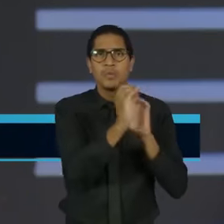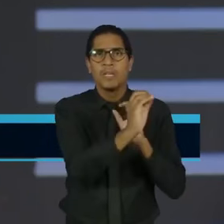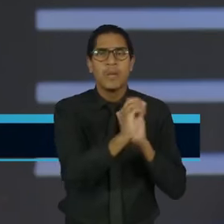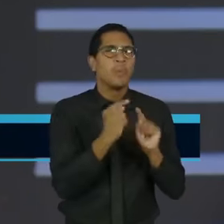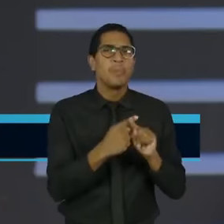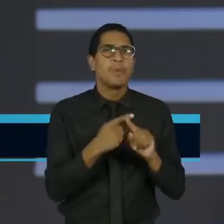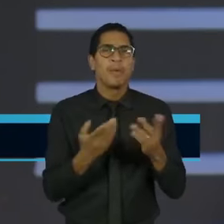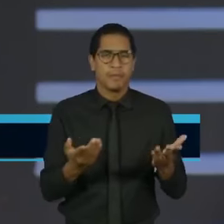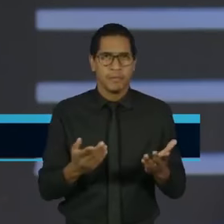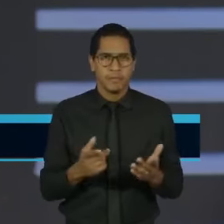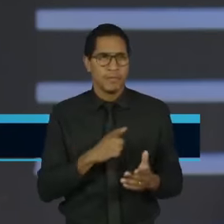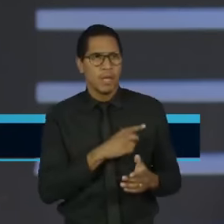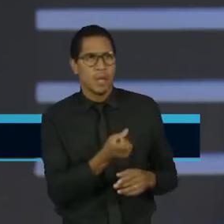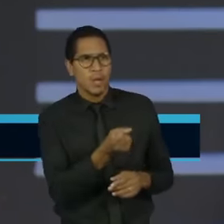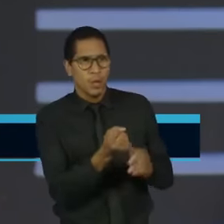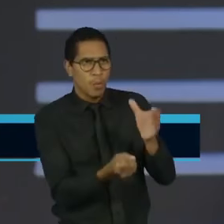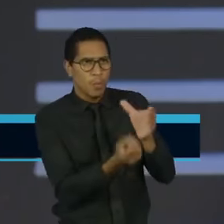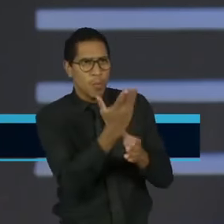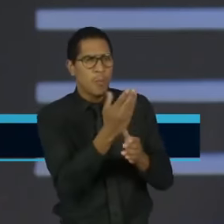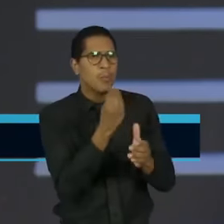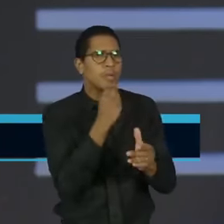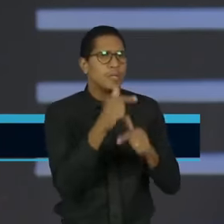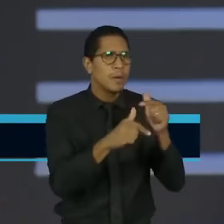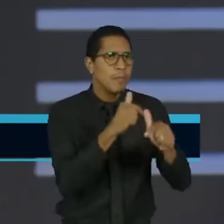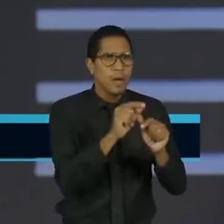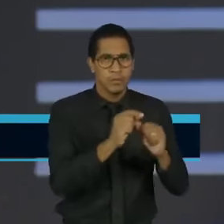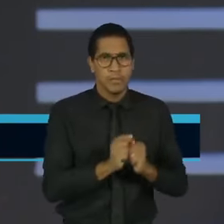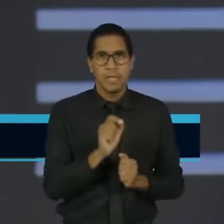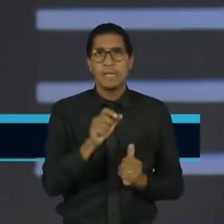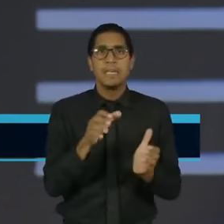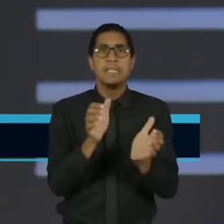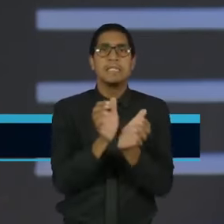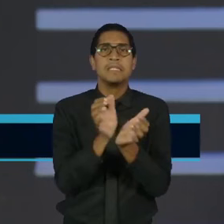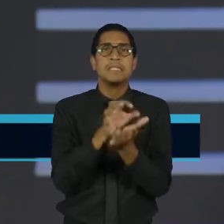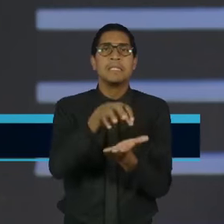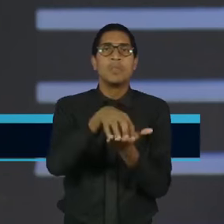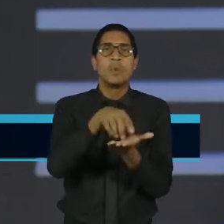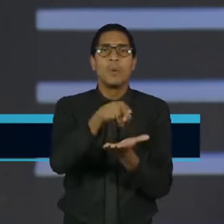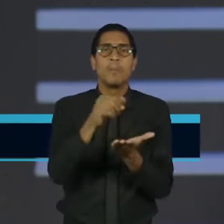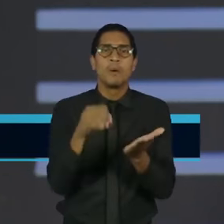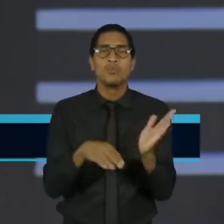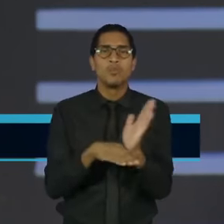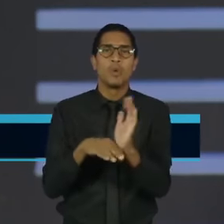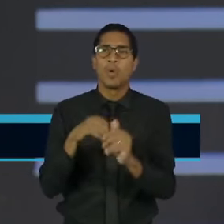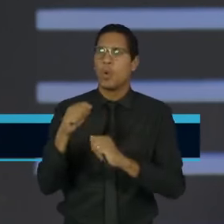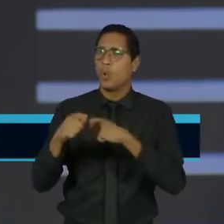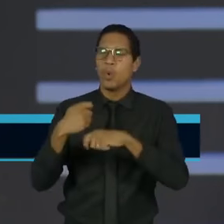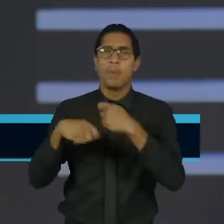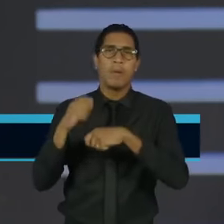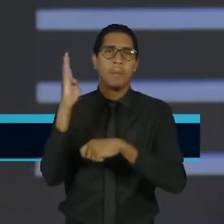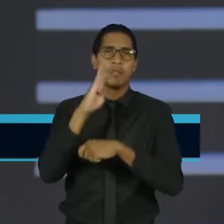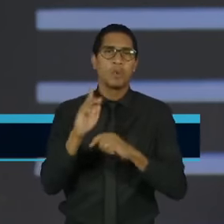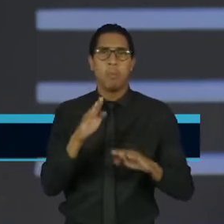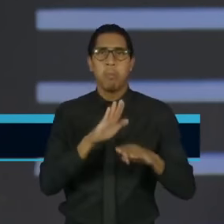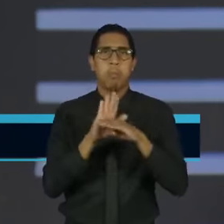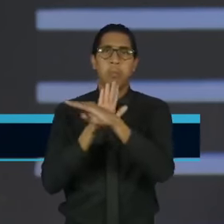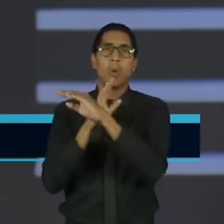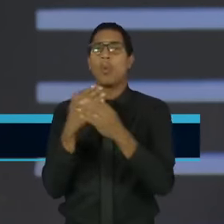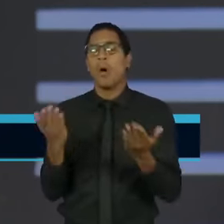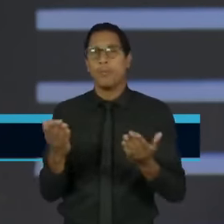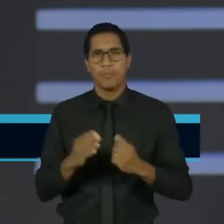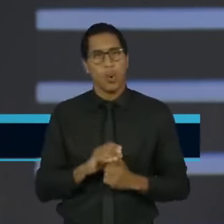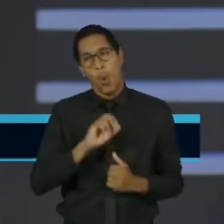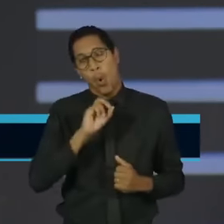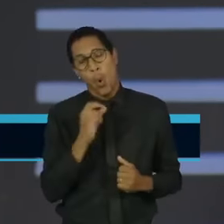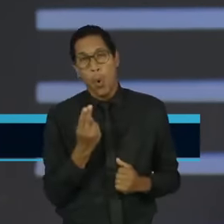Quantos empregos cria? Que setor que foi importante para a economia do Brasil? Ou foi aquele que